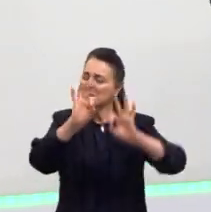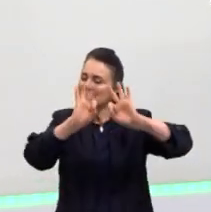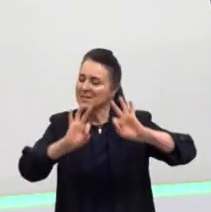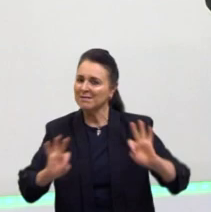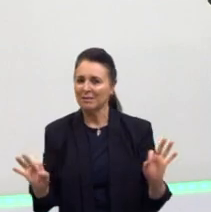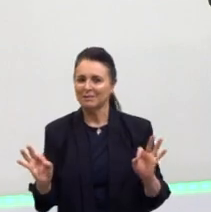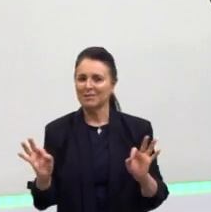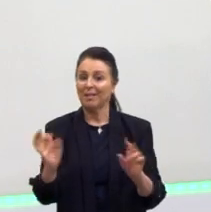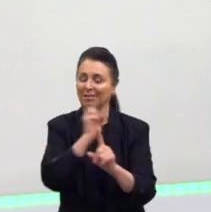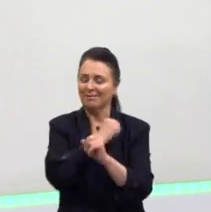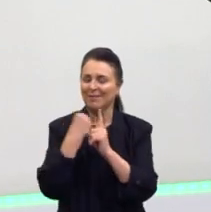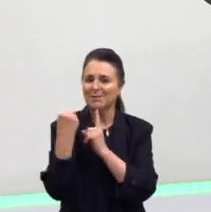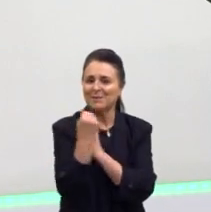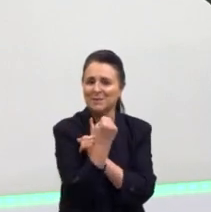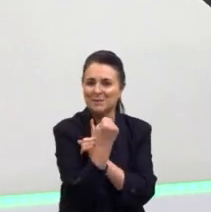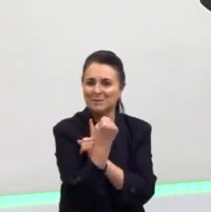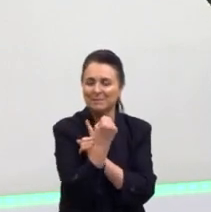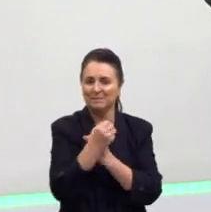civilização.